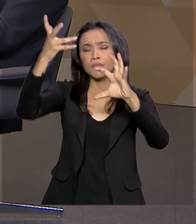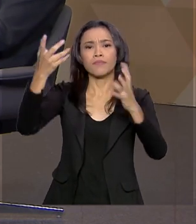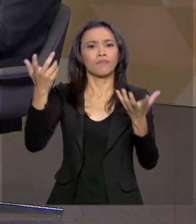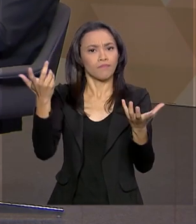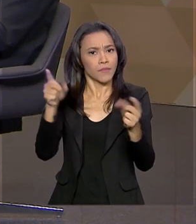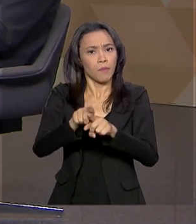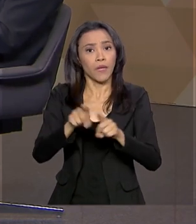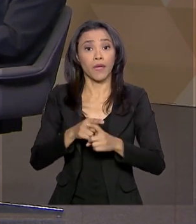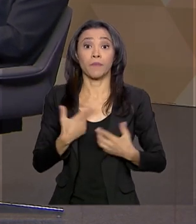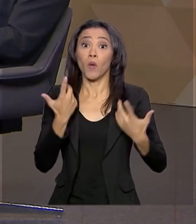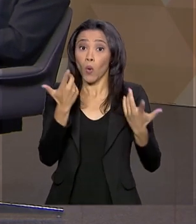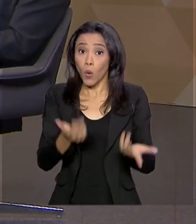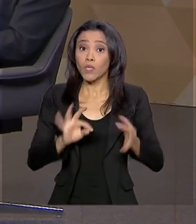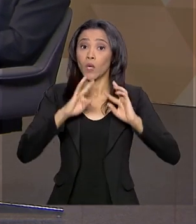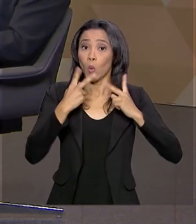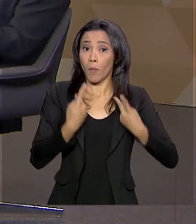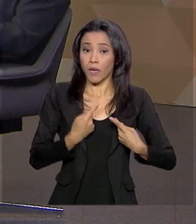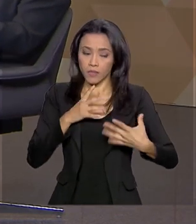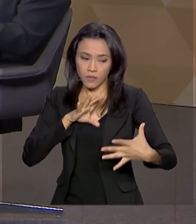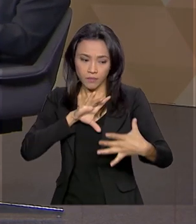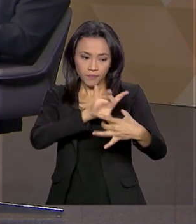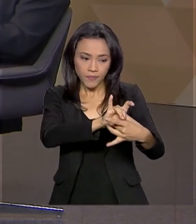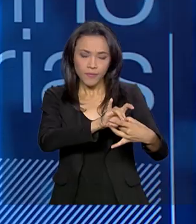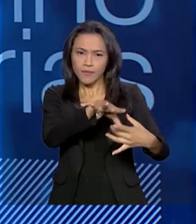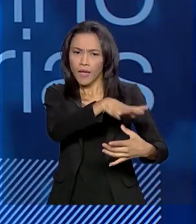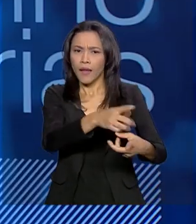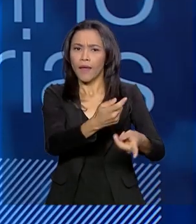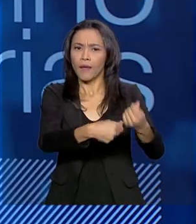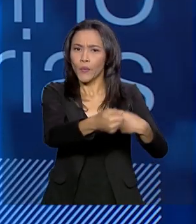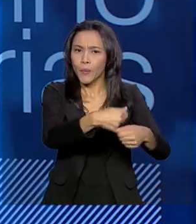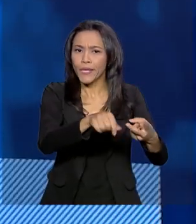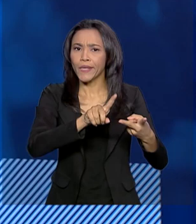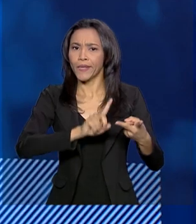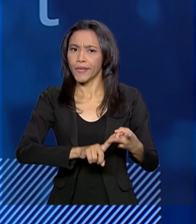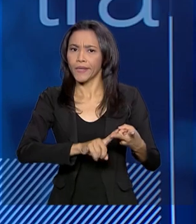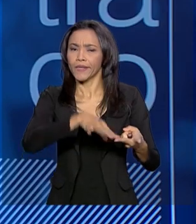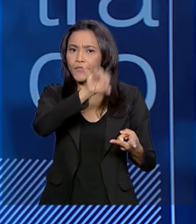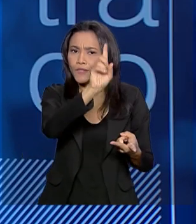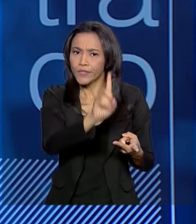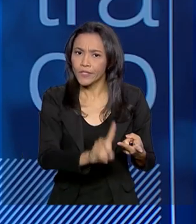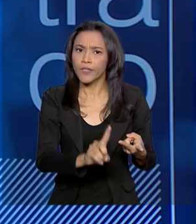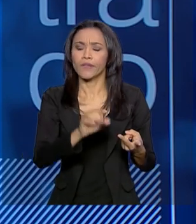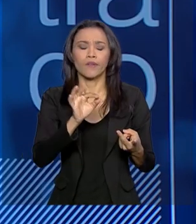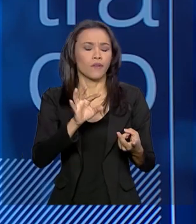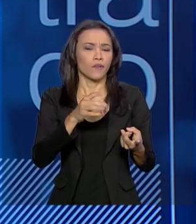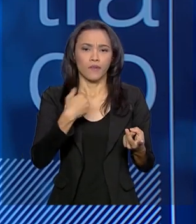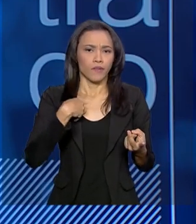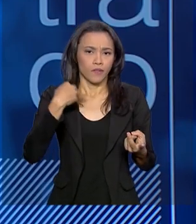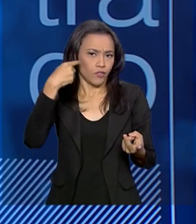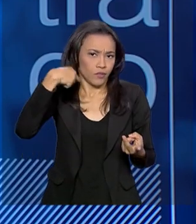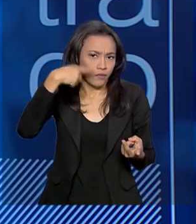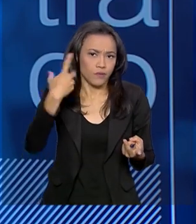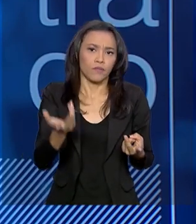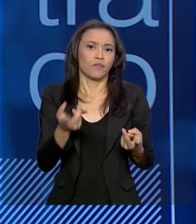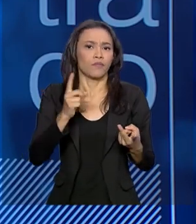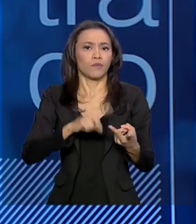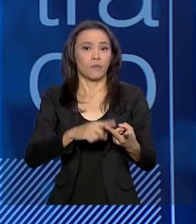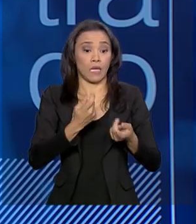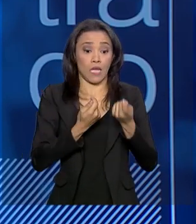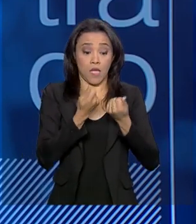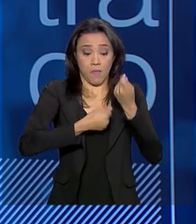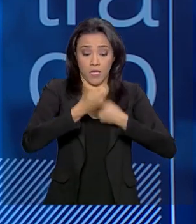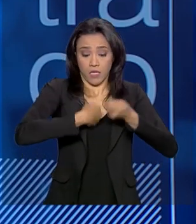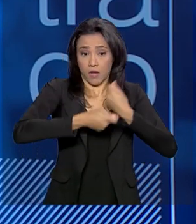humanas aplicadas, né? Economia, direito, administração. Na área do direito, direito empresarial,